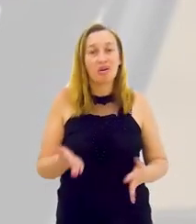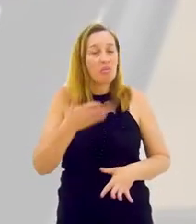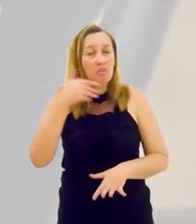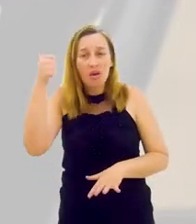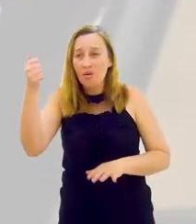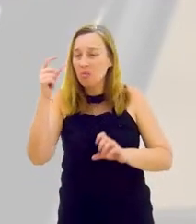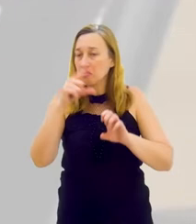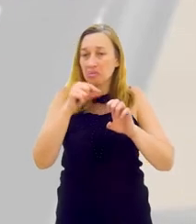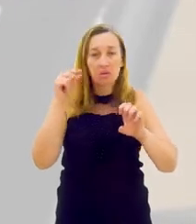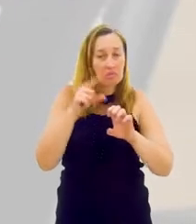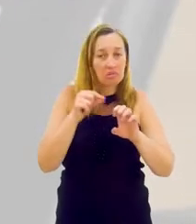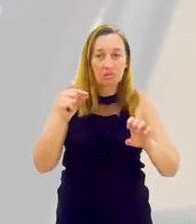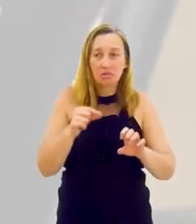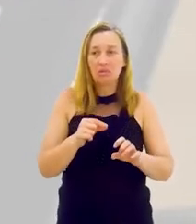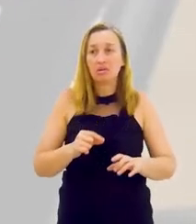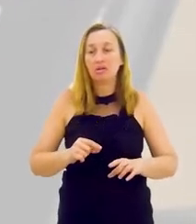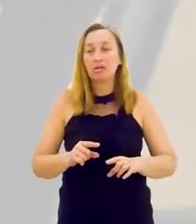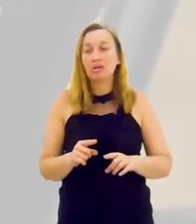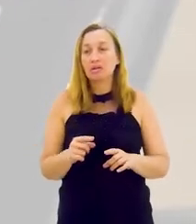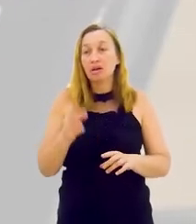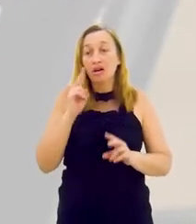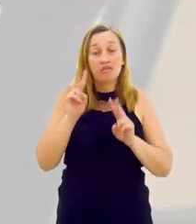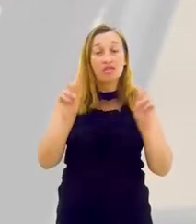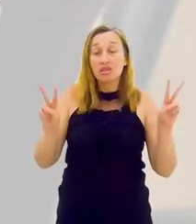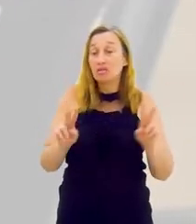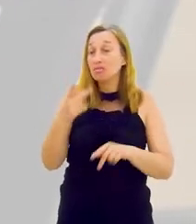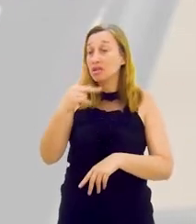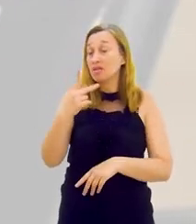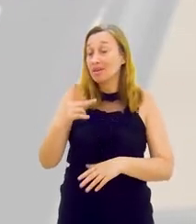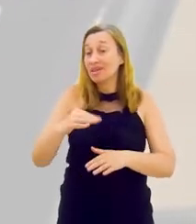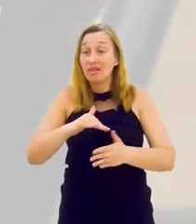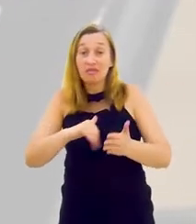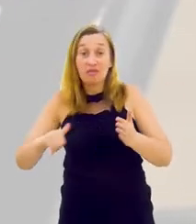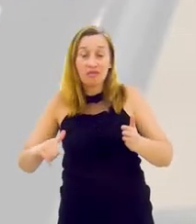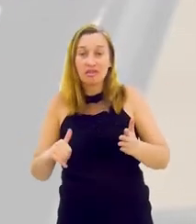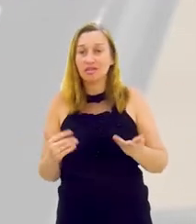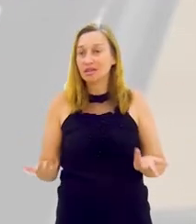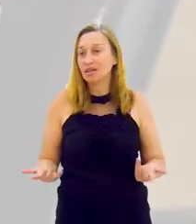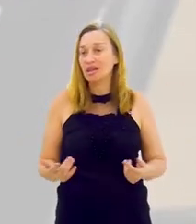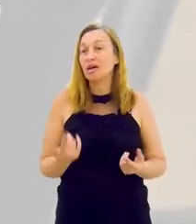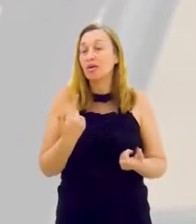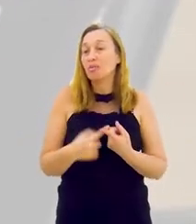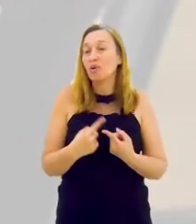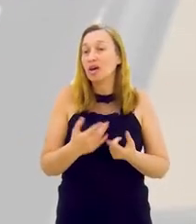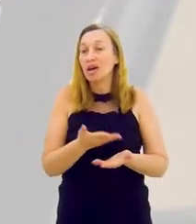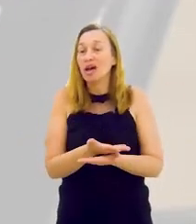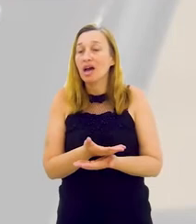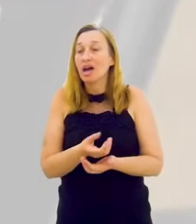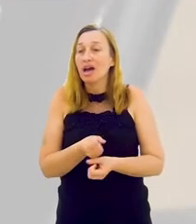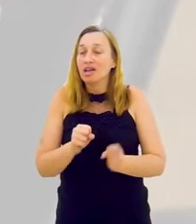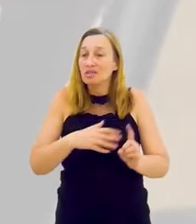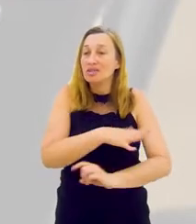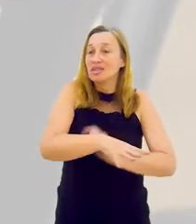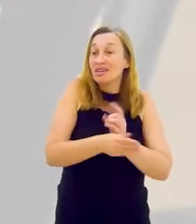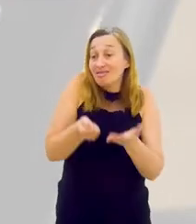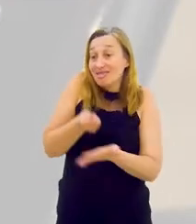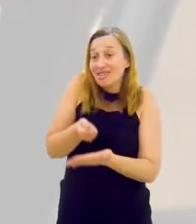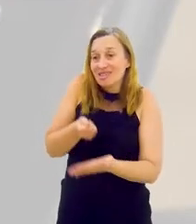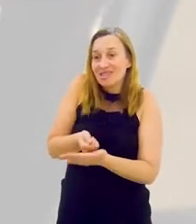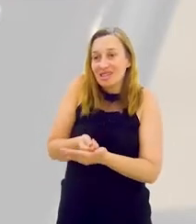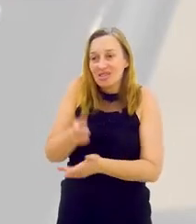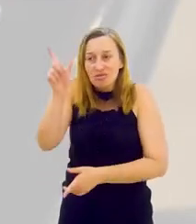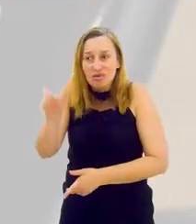fora do mercado, pode ser o melhor empreendedor na cabeça dele, do ponto de vista operacional, que vai estar fora do mercado, porque a sociedade